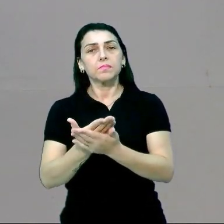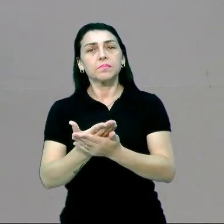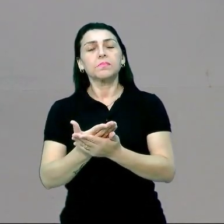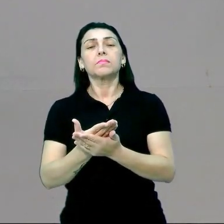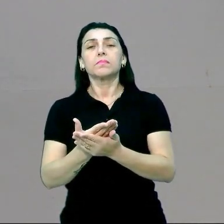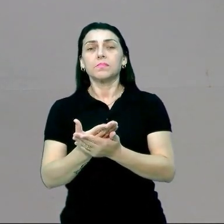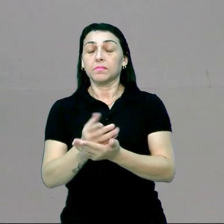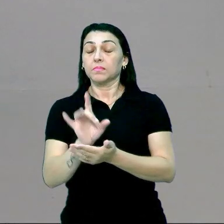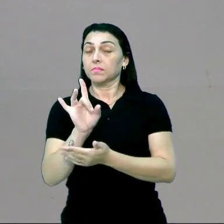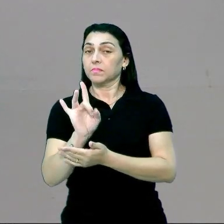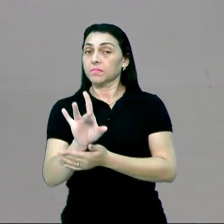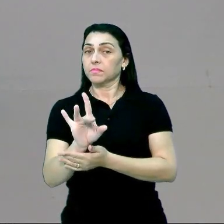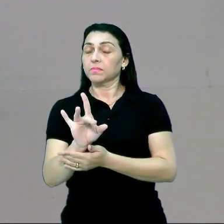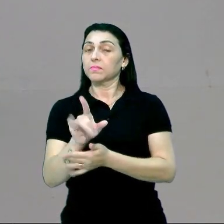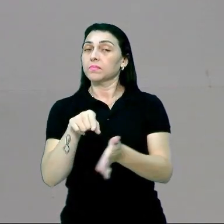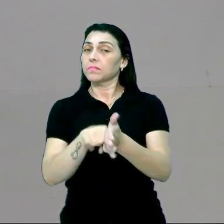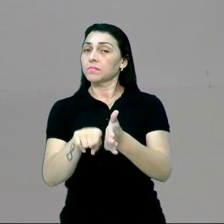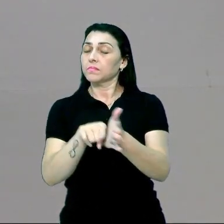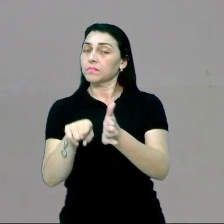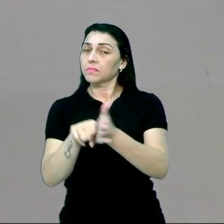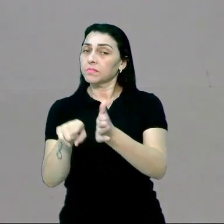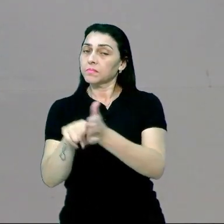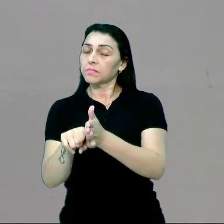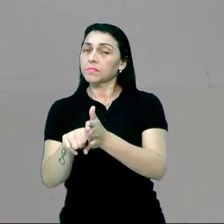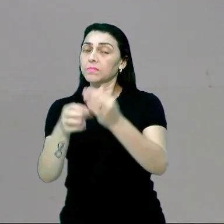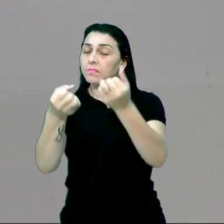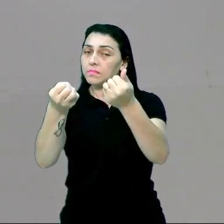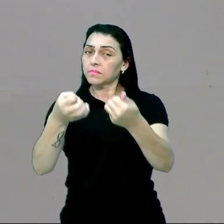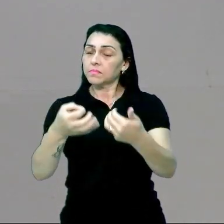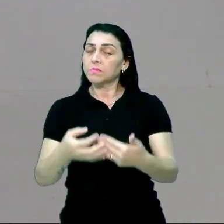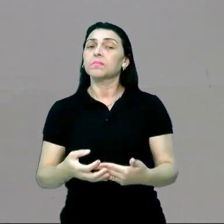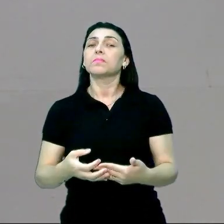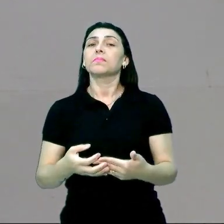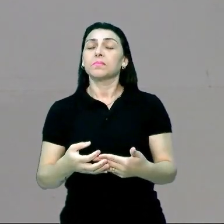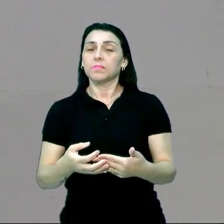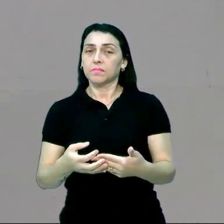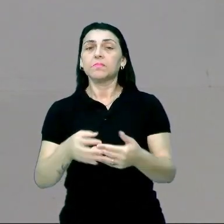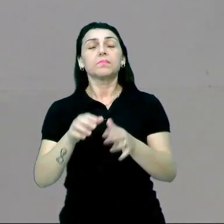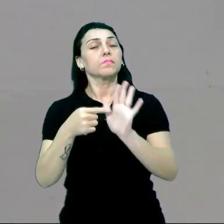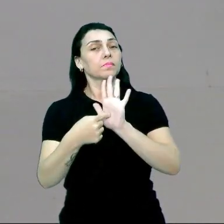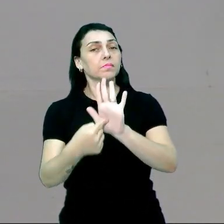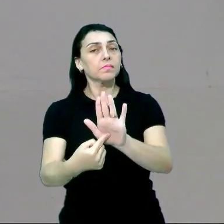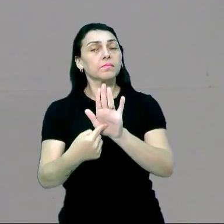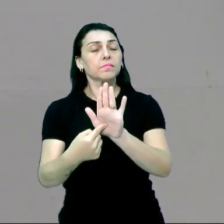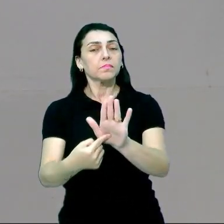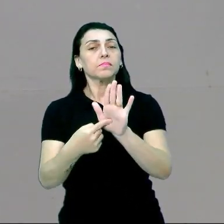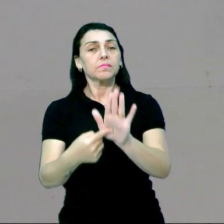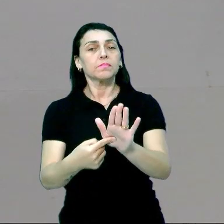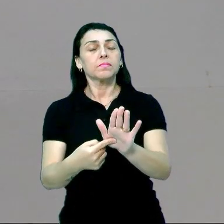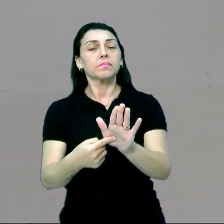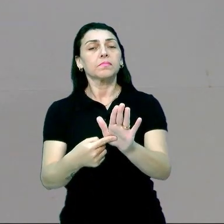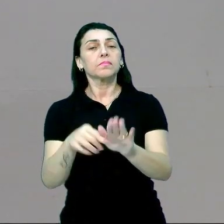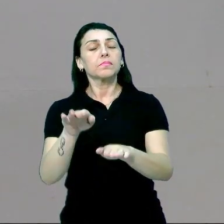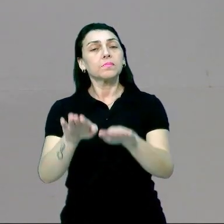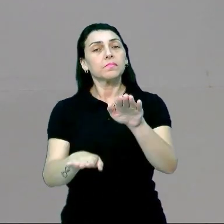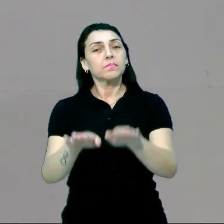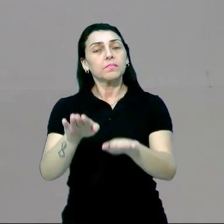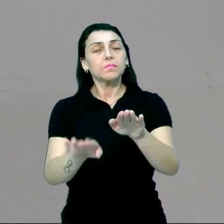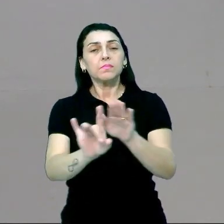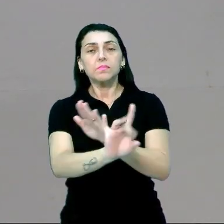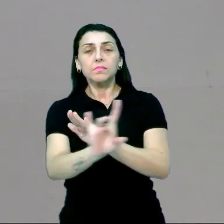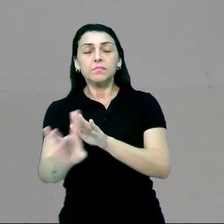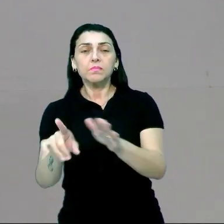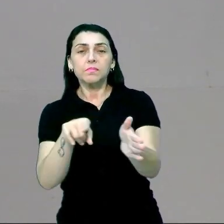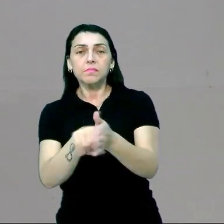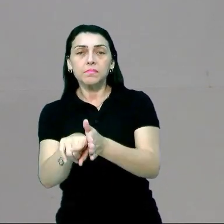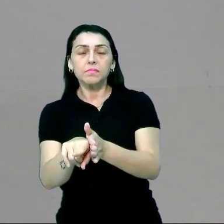trabalhar apenas questões e as explicações elas serão apresentadas em conformidade com cada